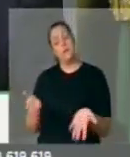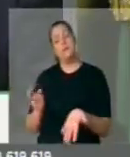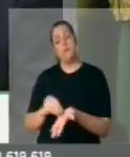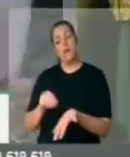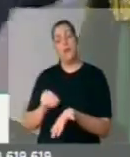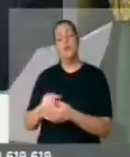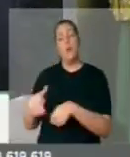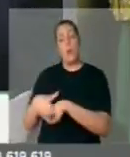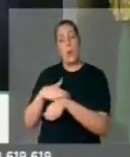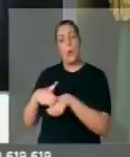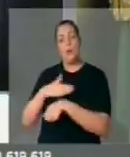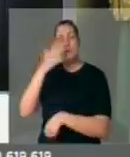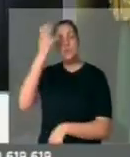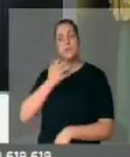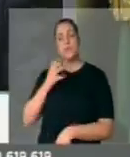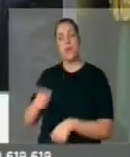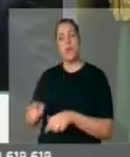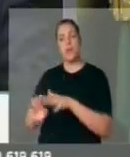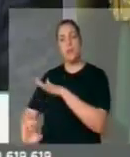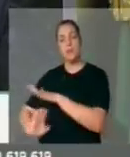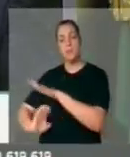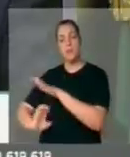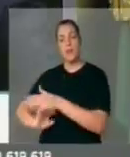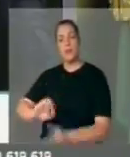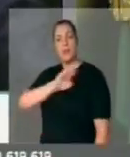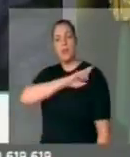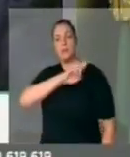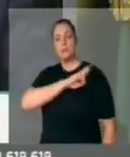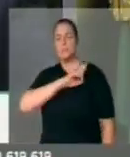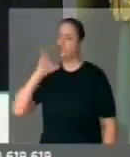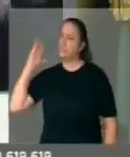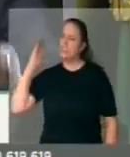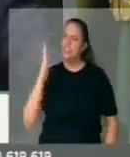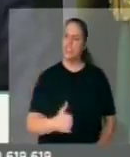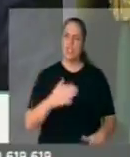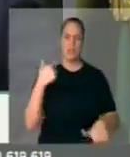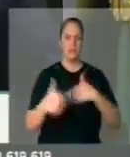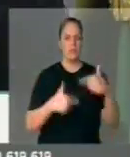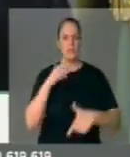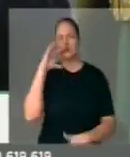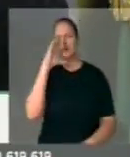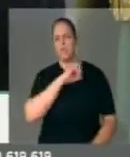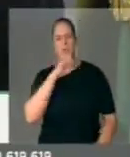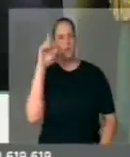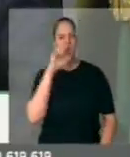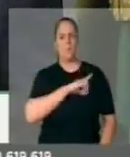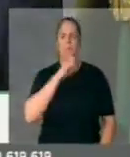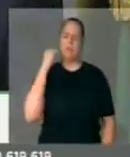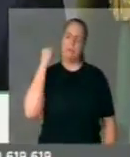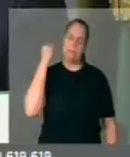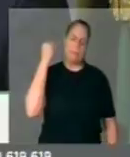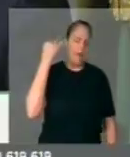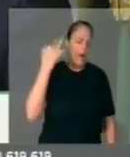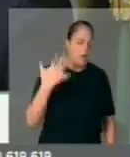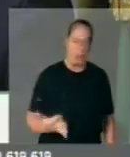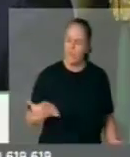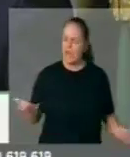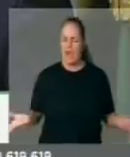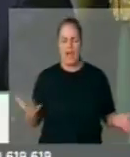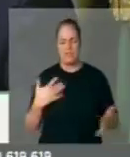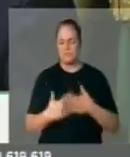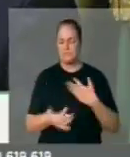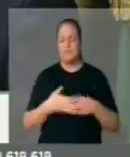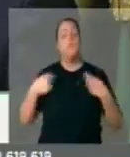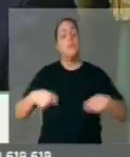séria com a empresa que vai assumir essa obra, para que eles trabalhem no sábado, no domingo, de madrugada e